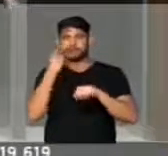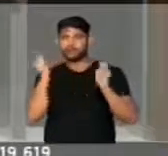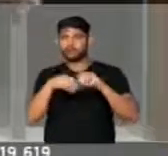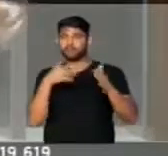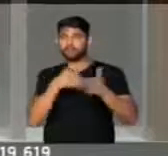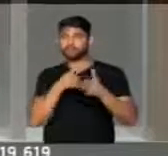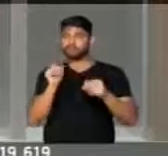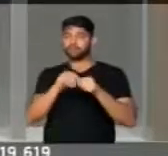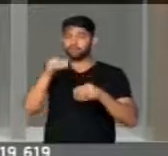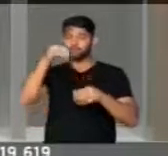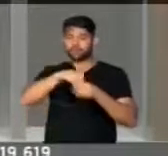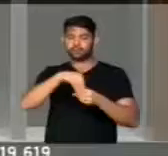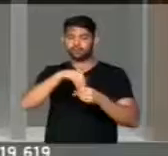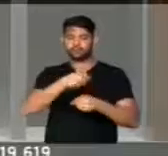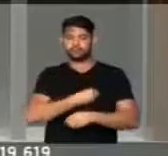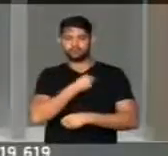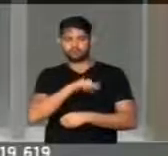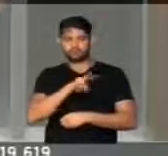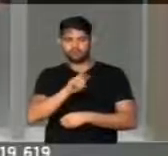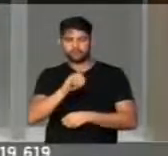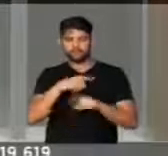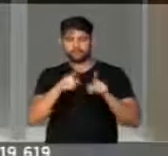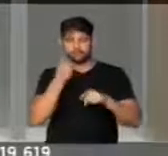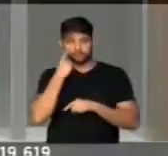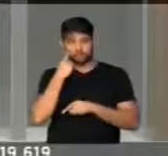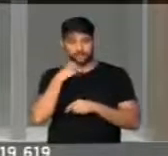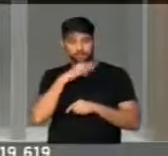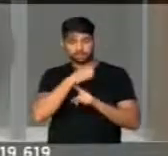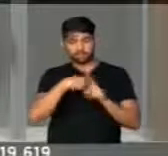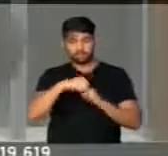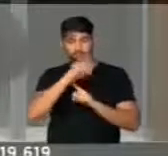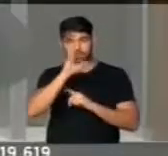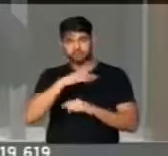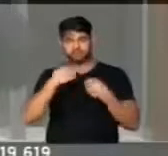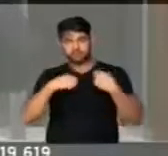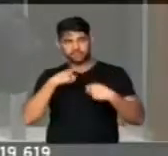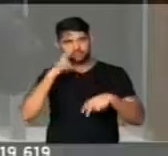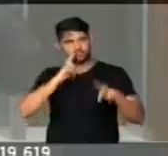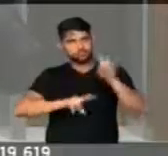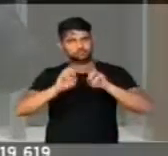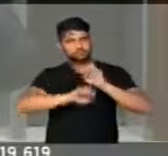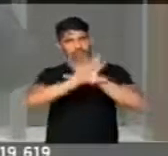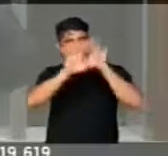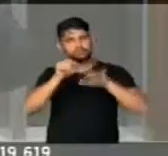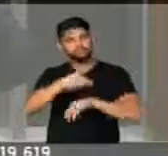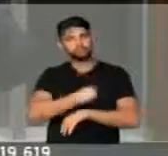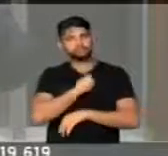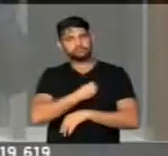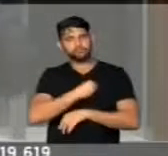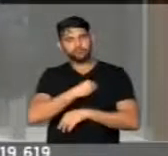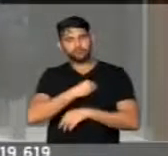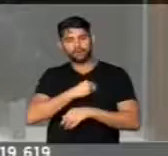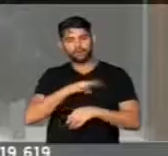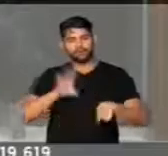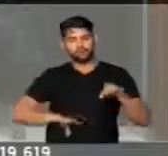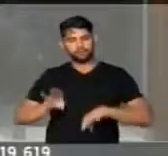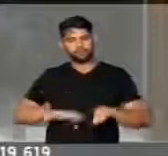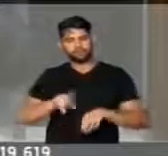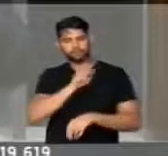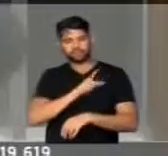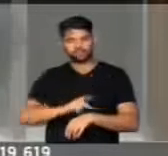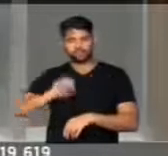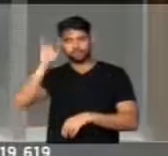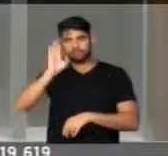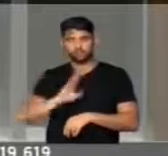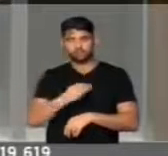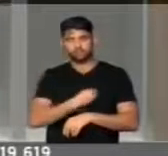porque não está dentro do mandato. Mas, veja, a sociedade precisa enxergar isso. Há um corrupto na presidência